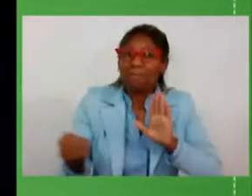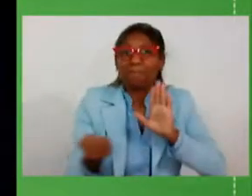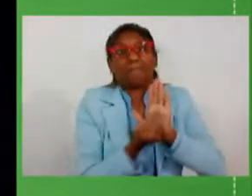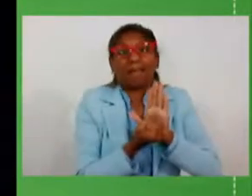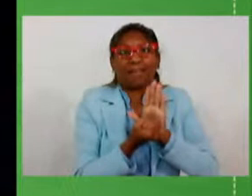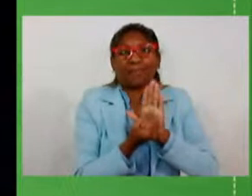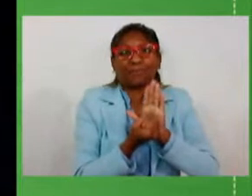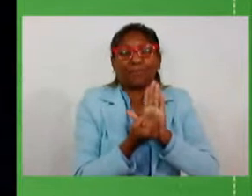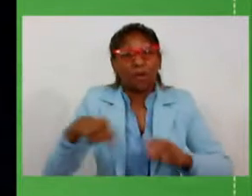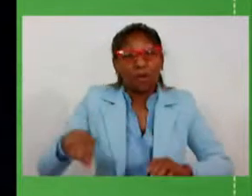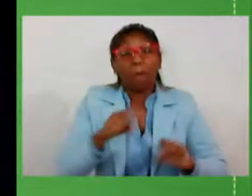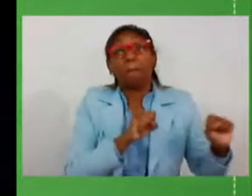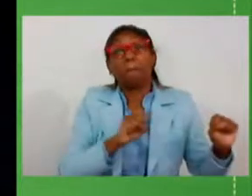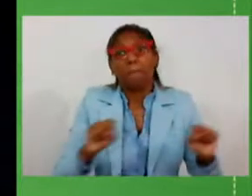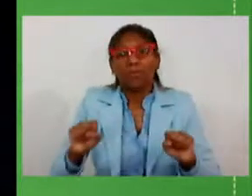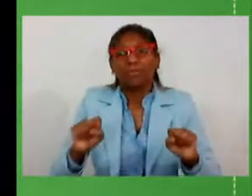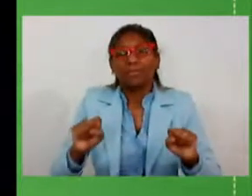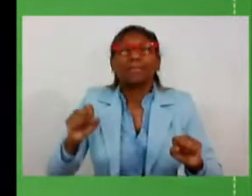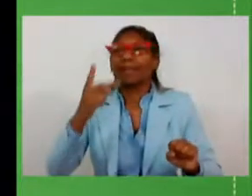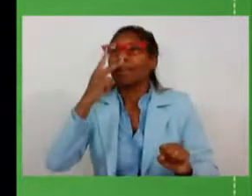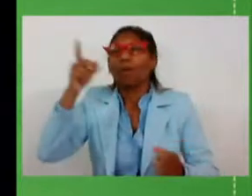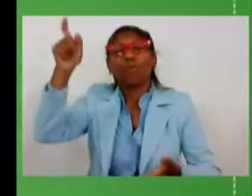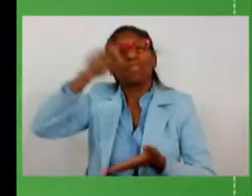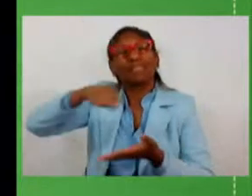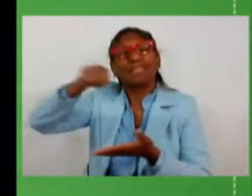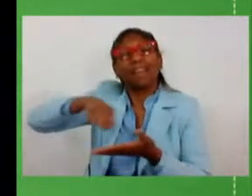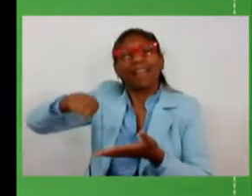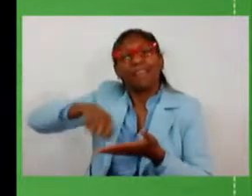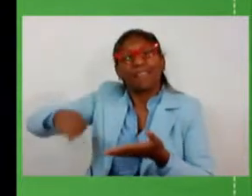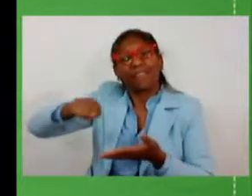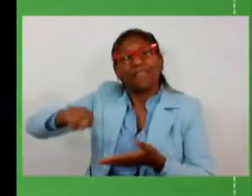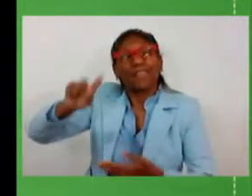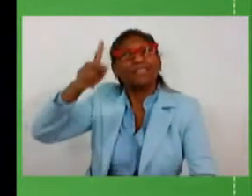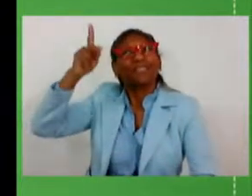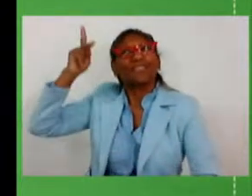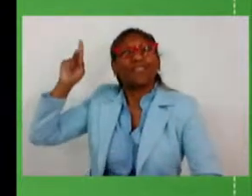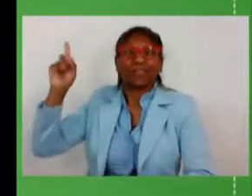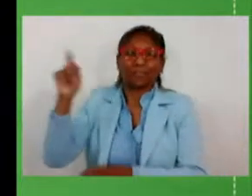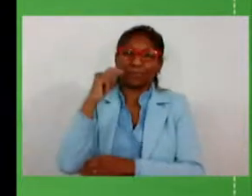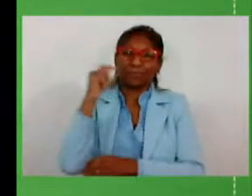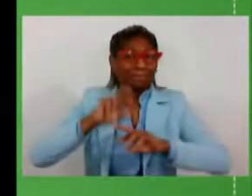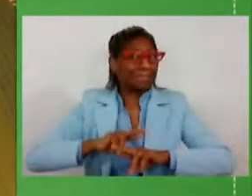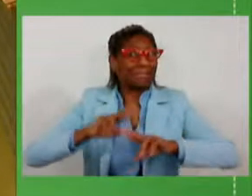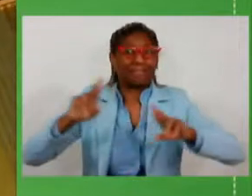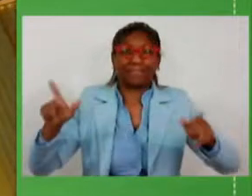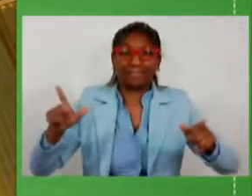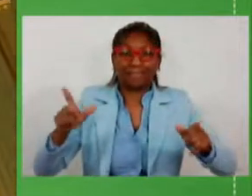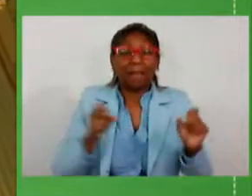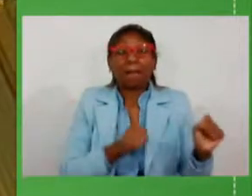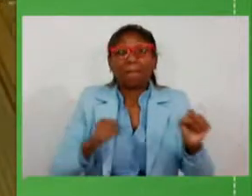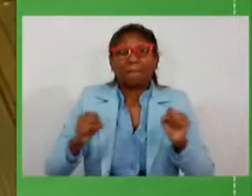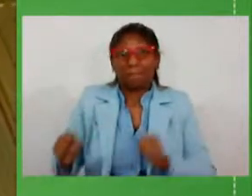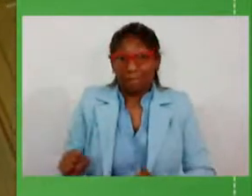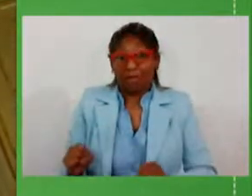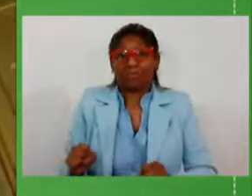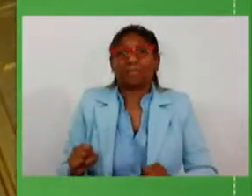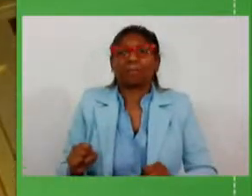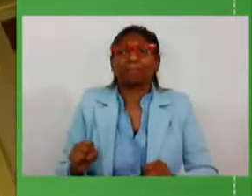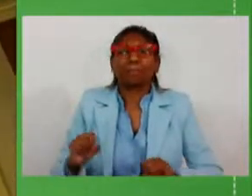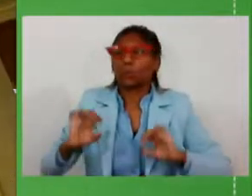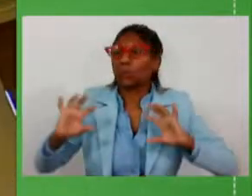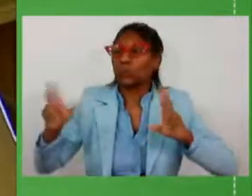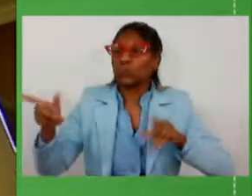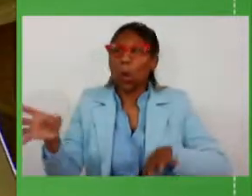onde nós possamos escrever a nossa história de uma forma diferente, a qual o Rio Grande do Sul possa ser mais conhecido